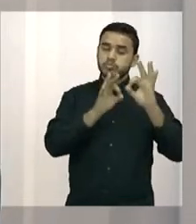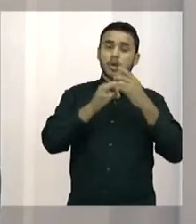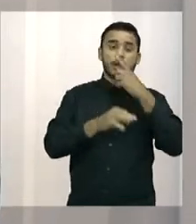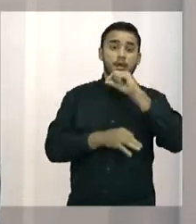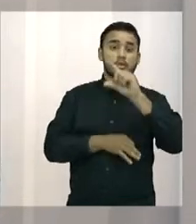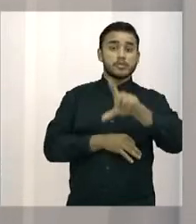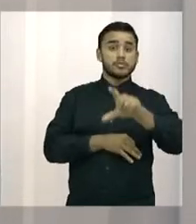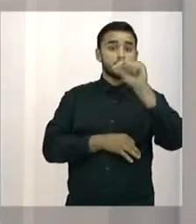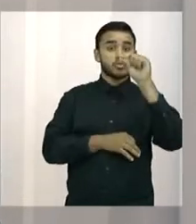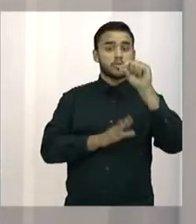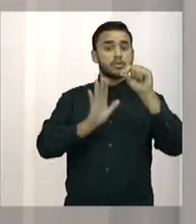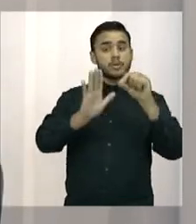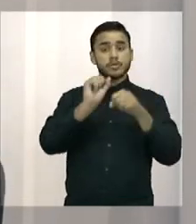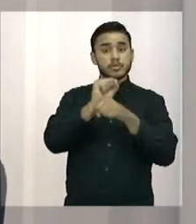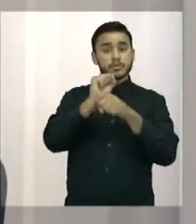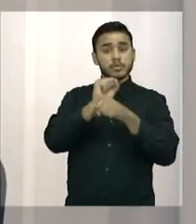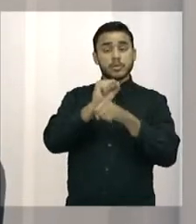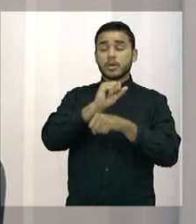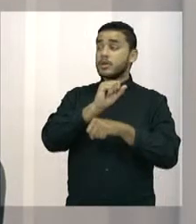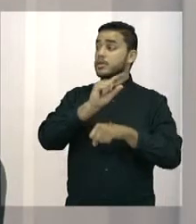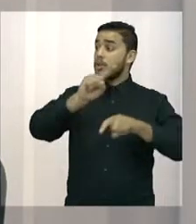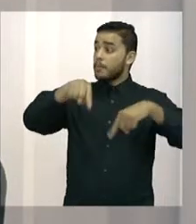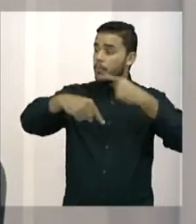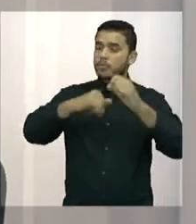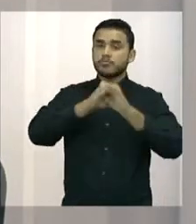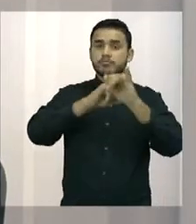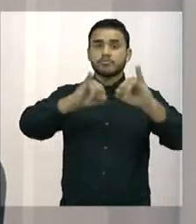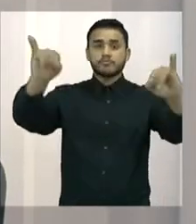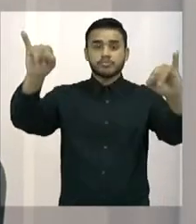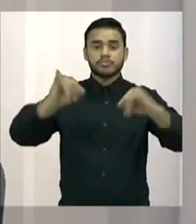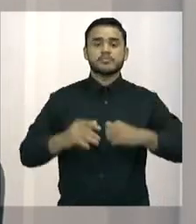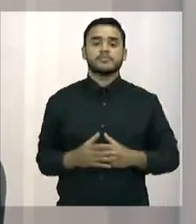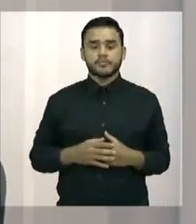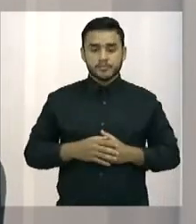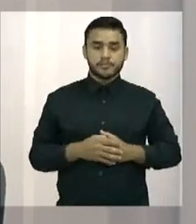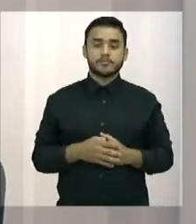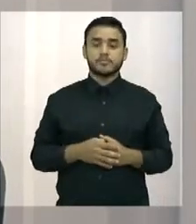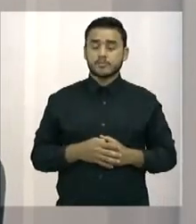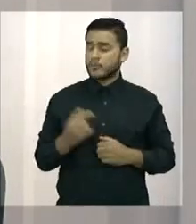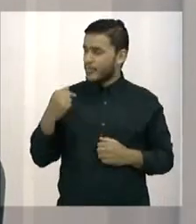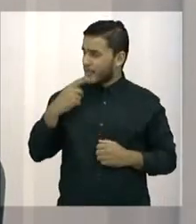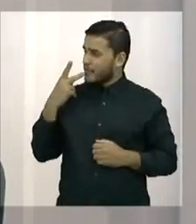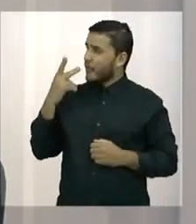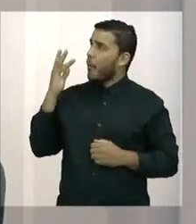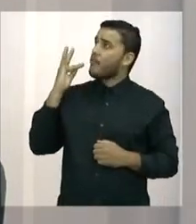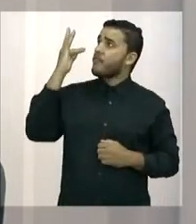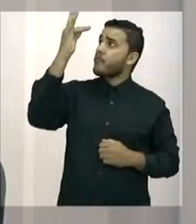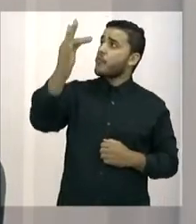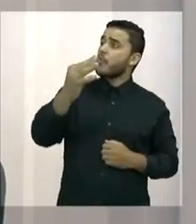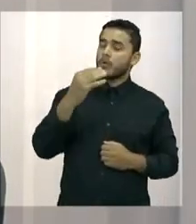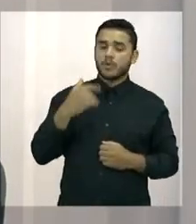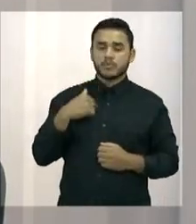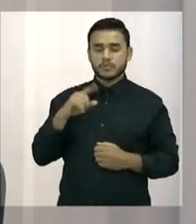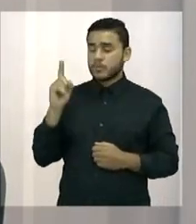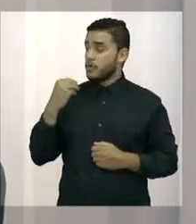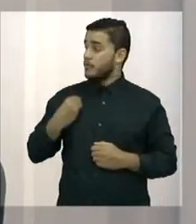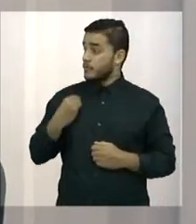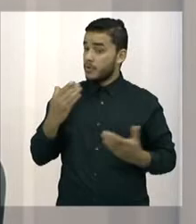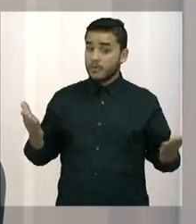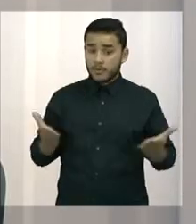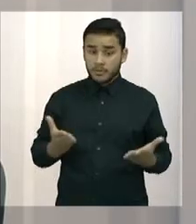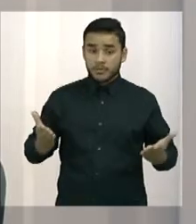nomes e no momento adequado lançar. Eu não gosto muito de falar em termos de futuro, porque eu vivo mesmo no presente.